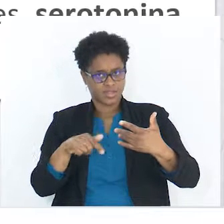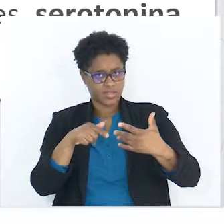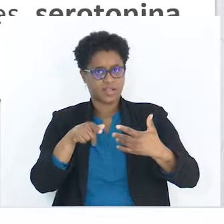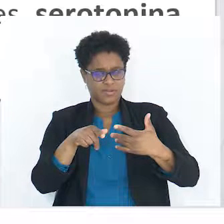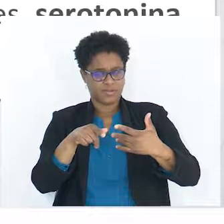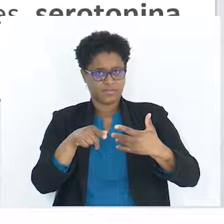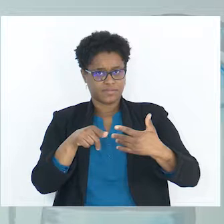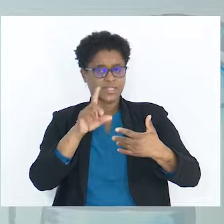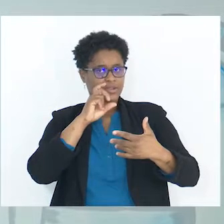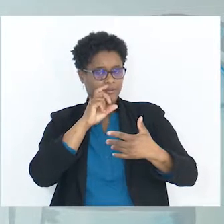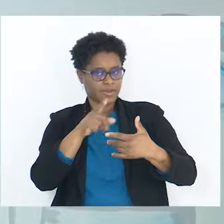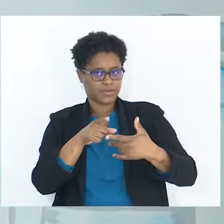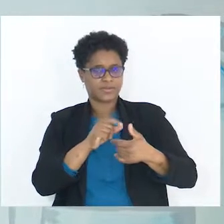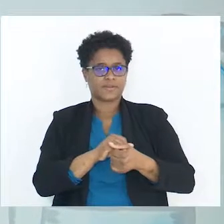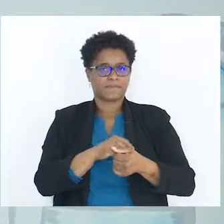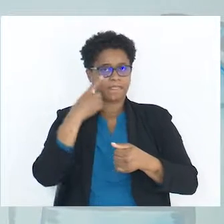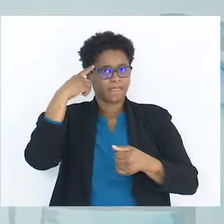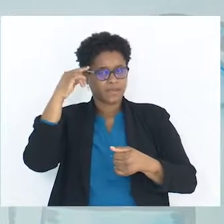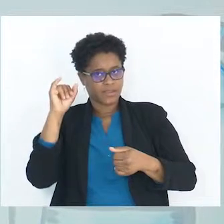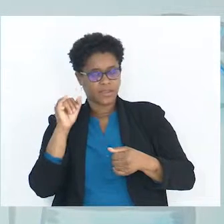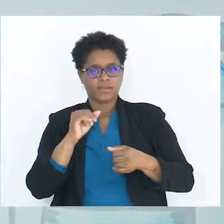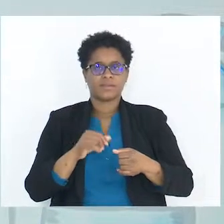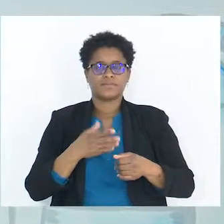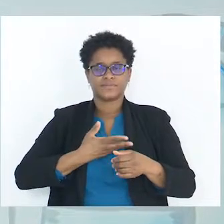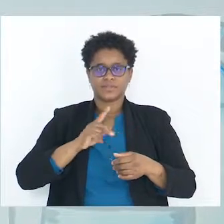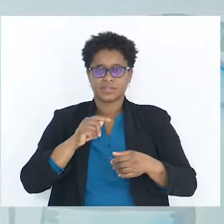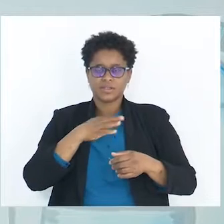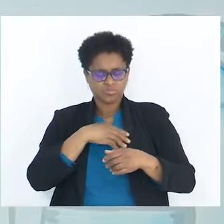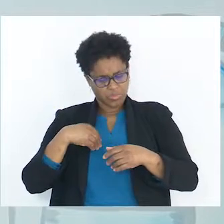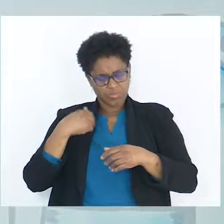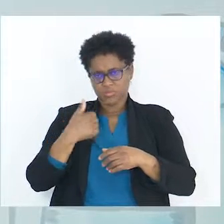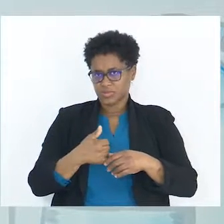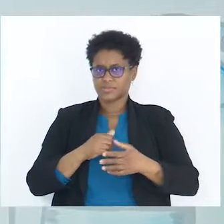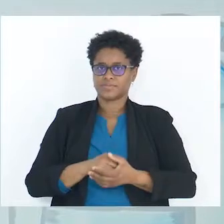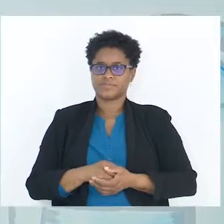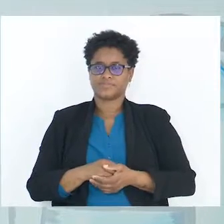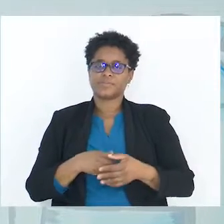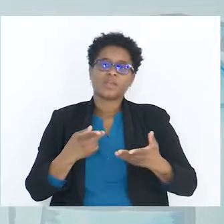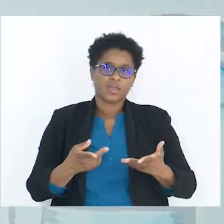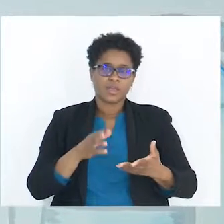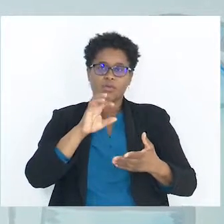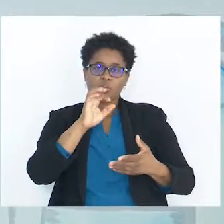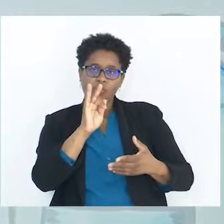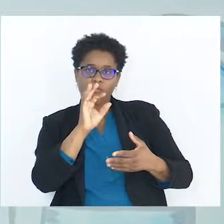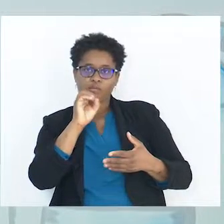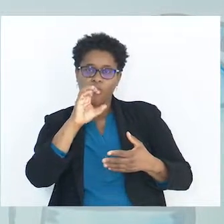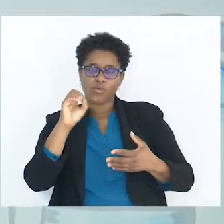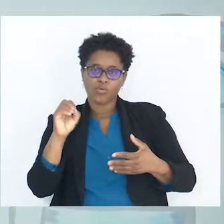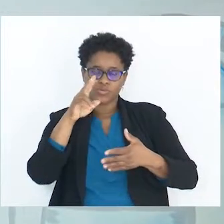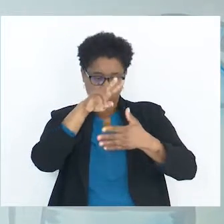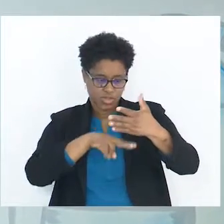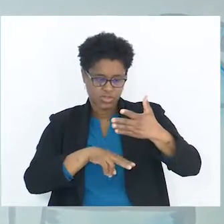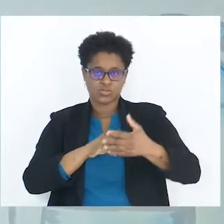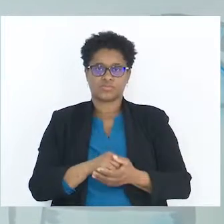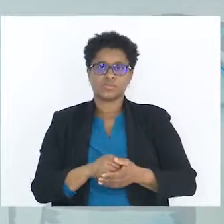ou então que defende a ideia de bem-estar. Então, é o foco do